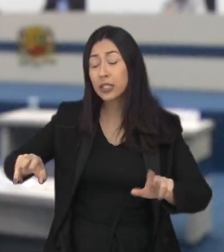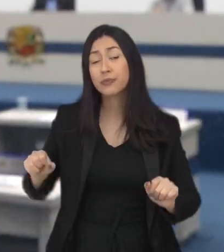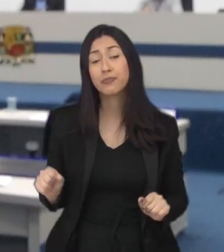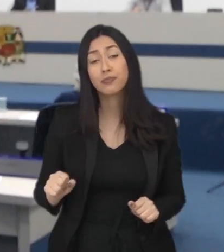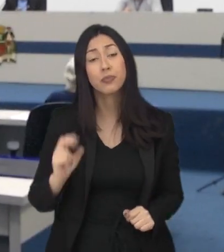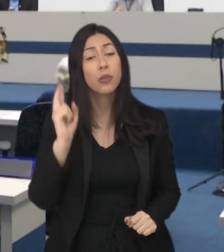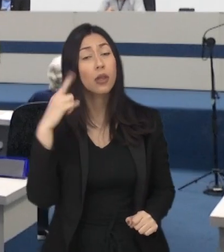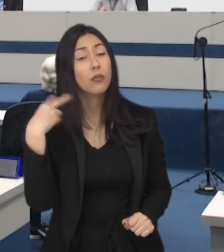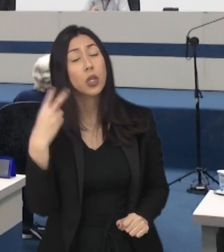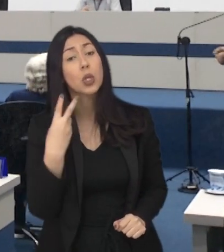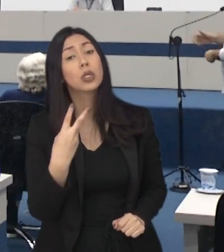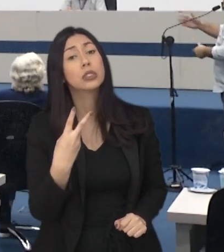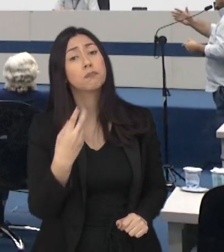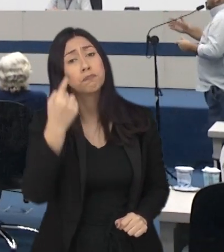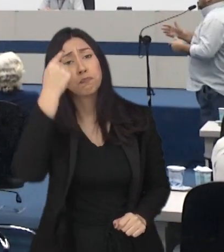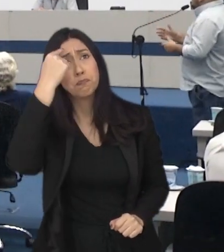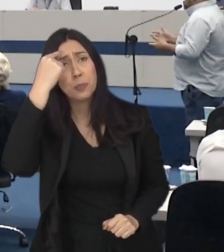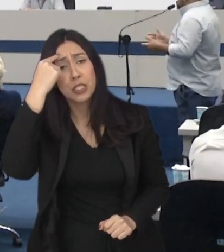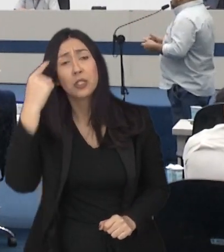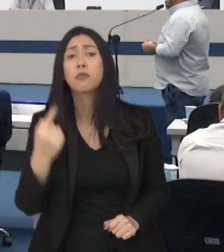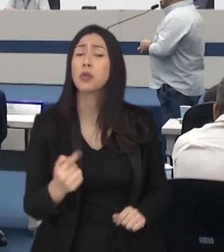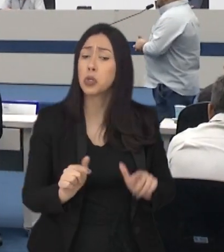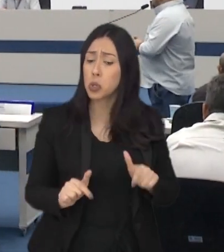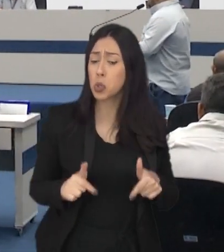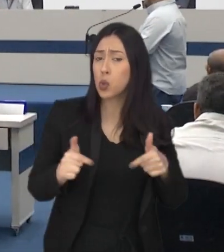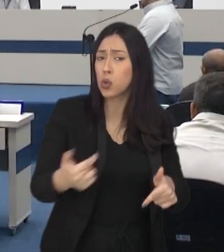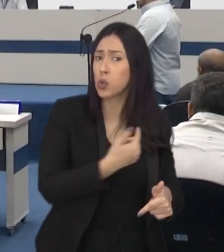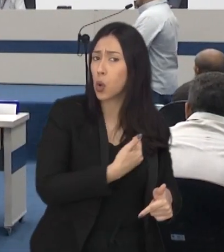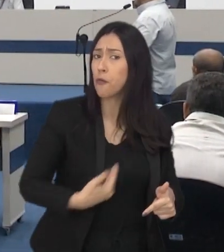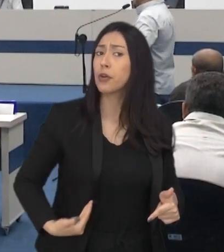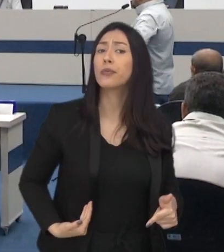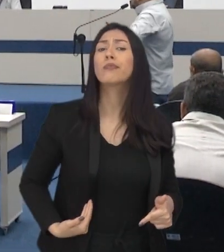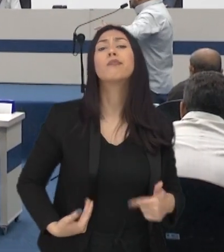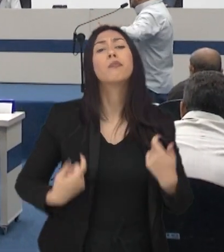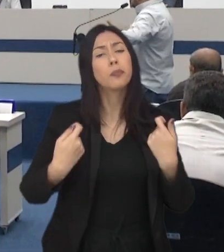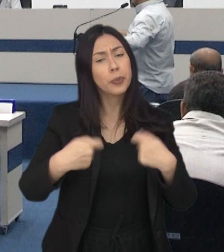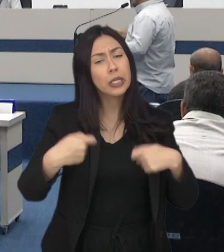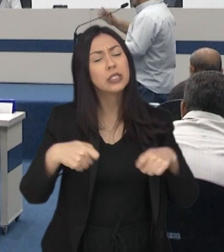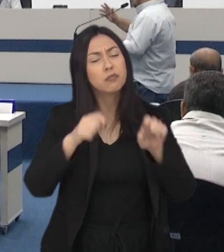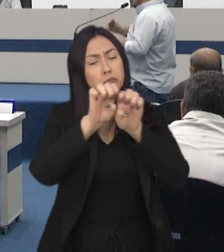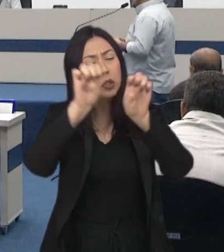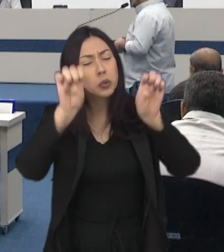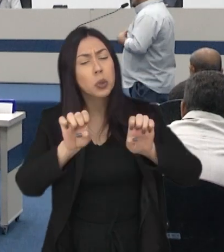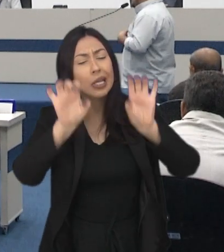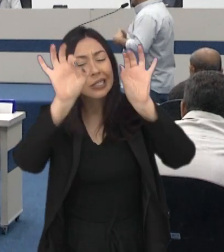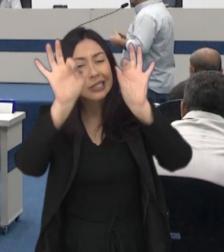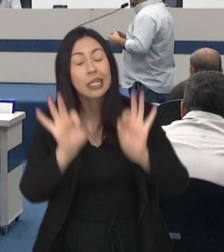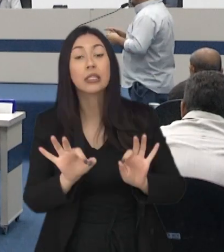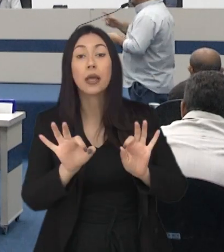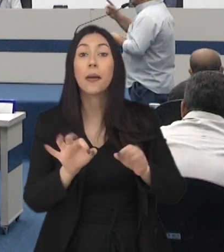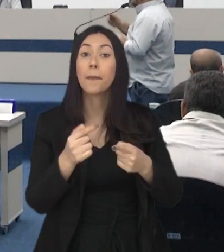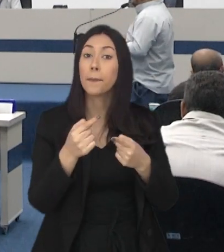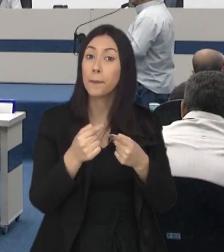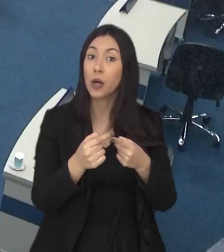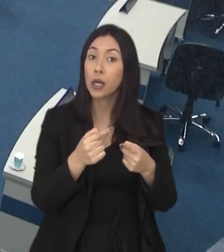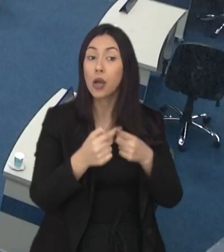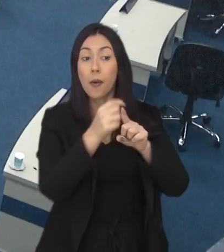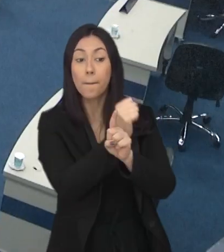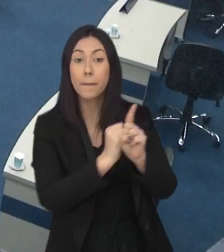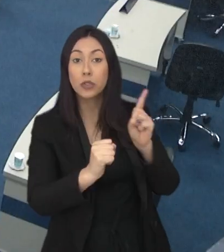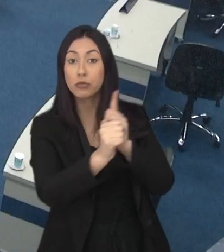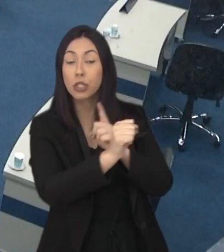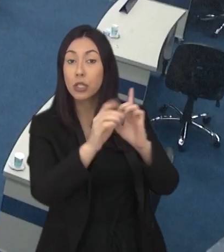Para os vereadores, as políticas públicas de apoio aos refugiados devem ser muito bem estruturadas. Afinal de contas,